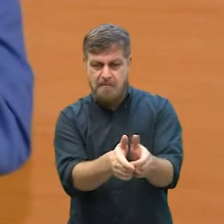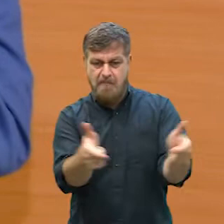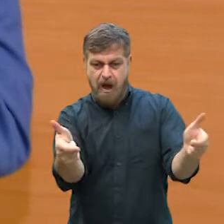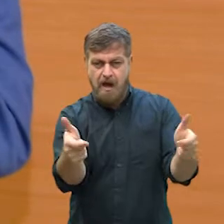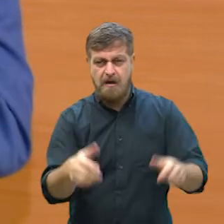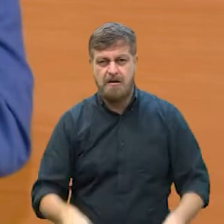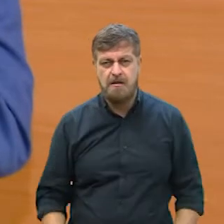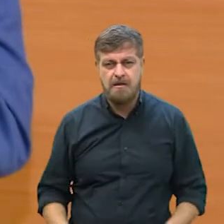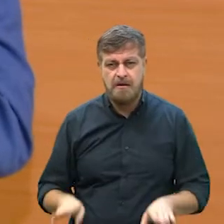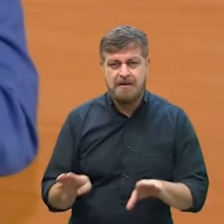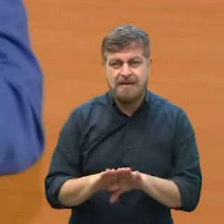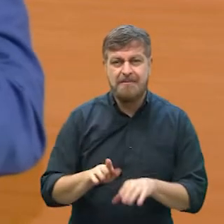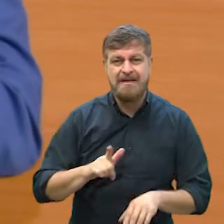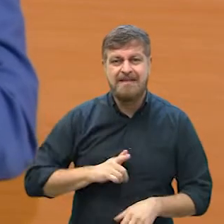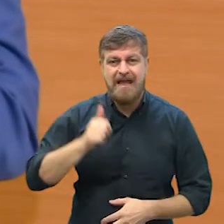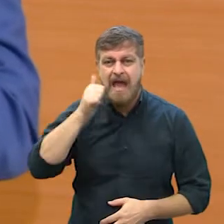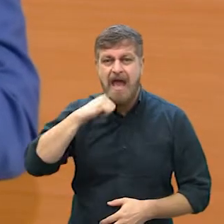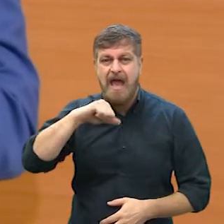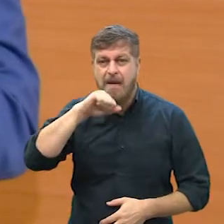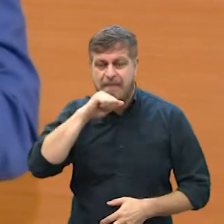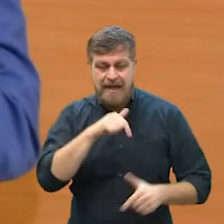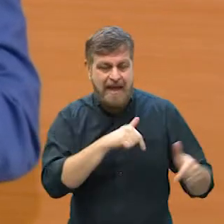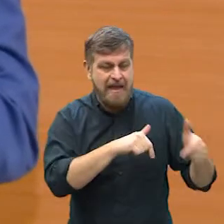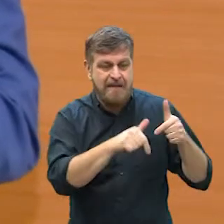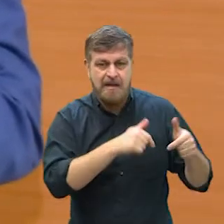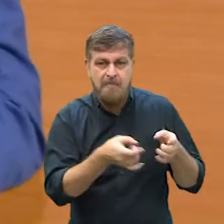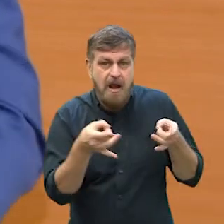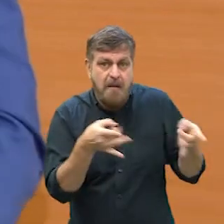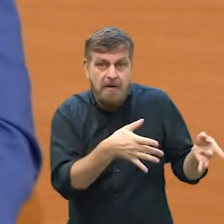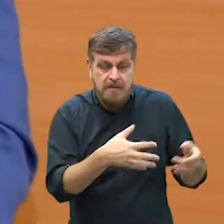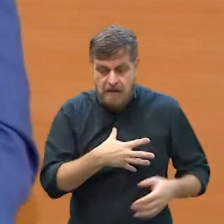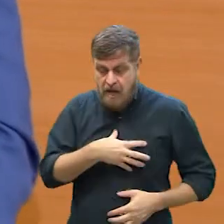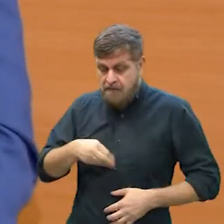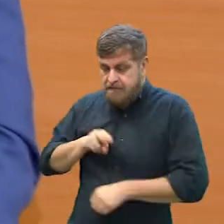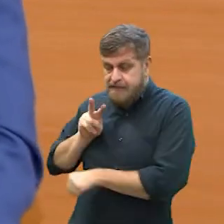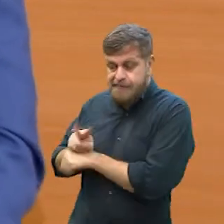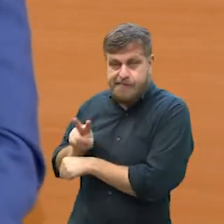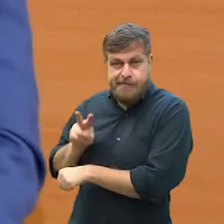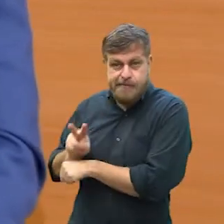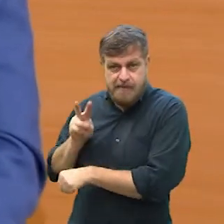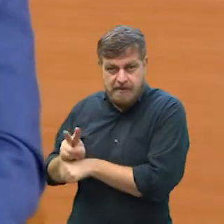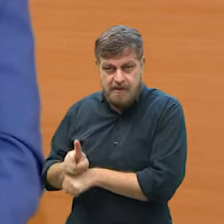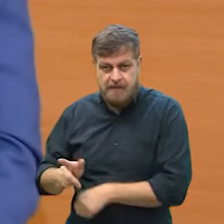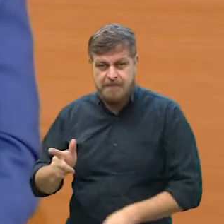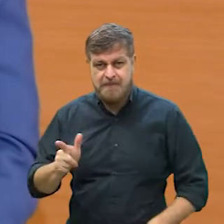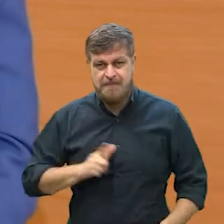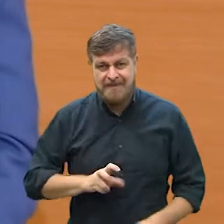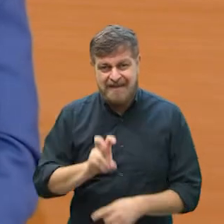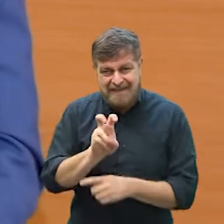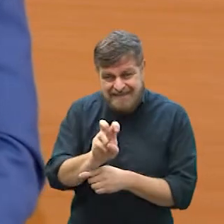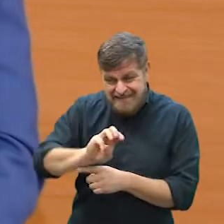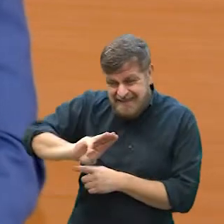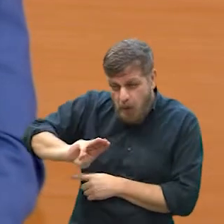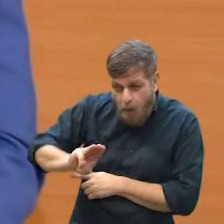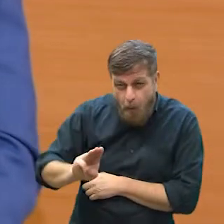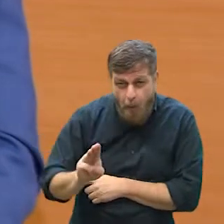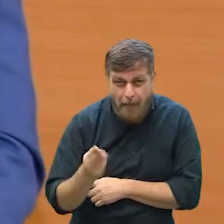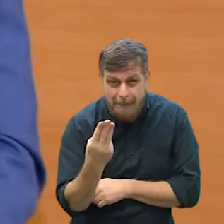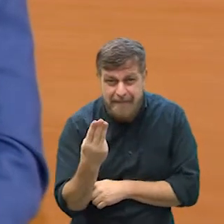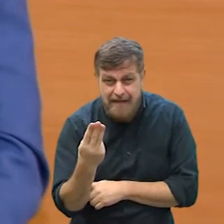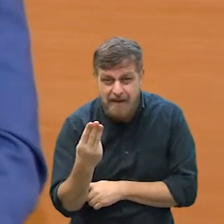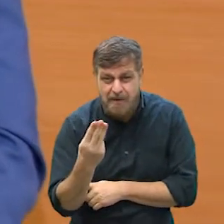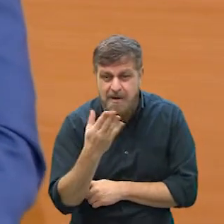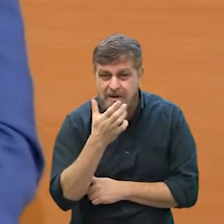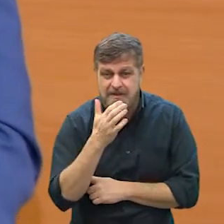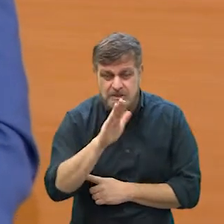aumento de mães que abandonaram o emprego para cuidar dos seus filhos. A gente tem dados que cinco milhões de